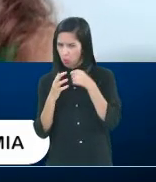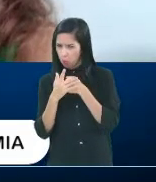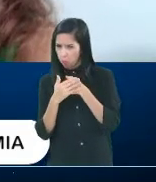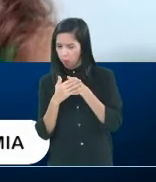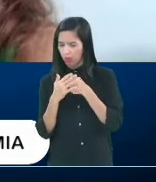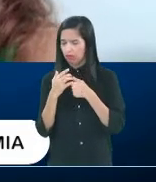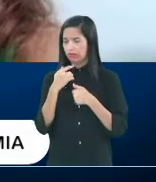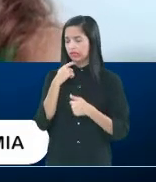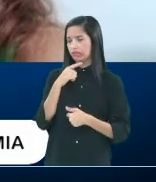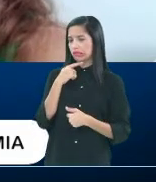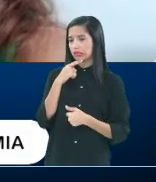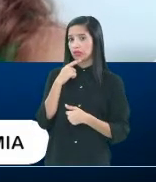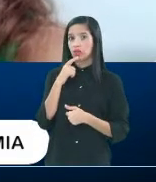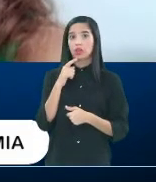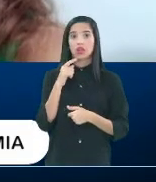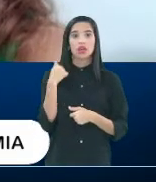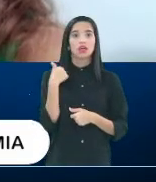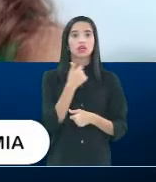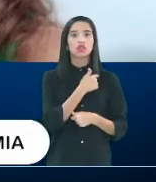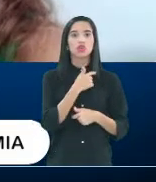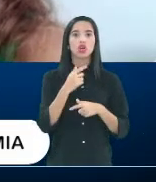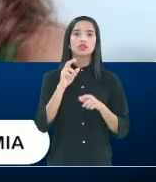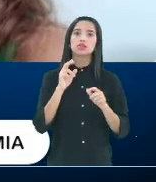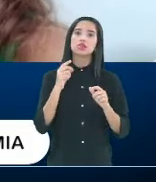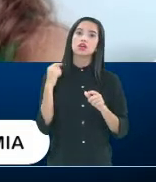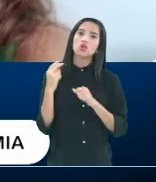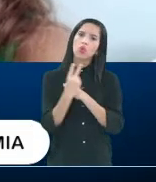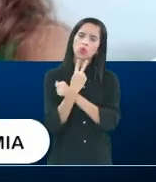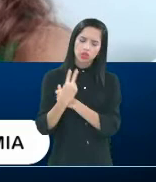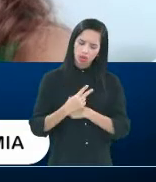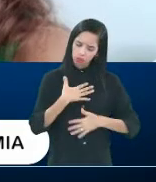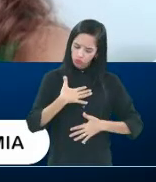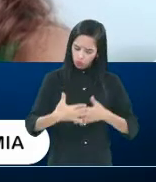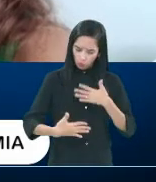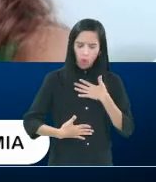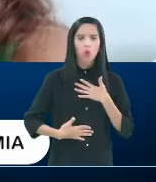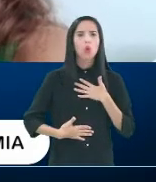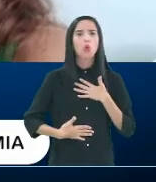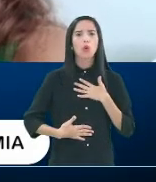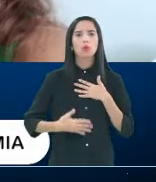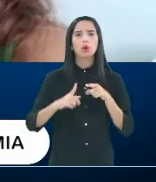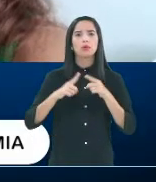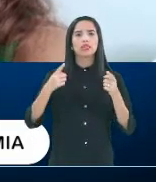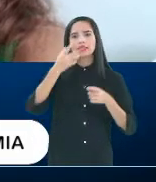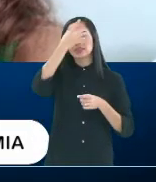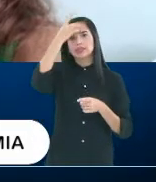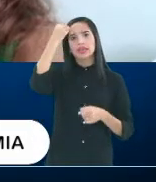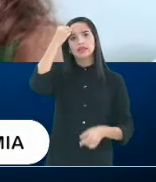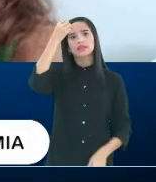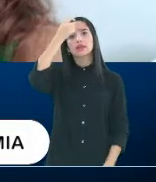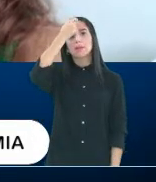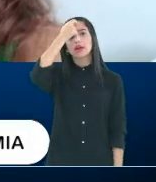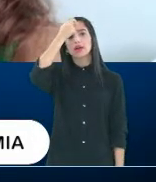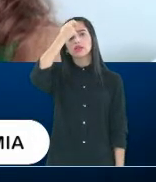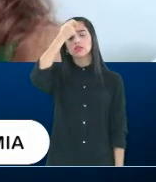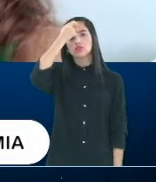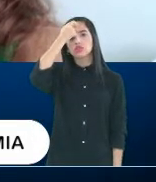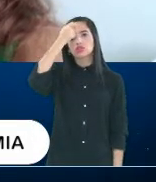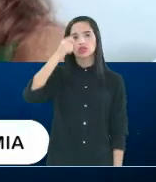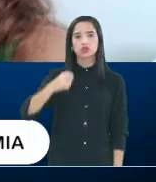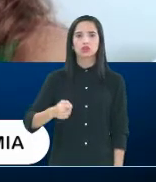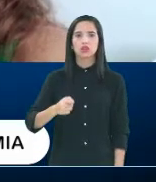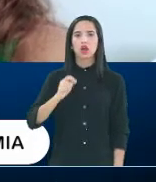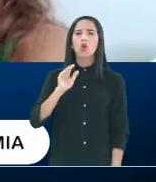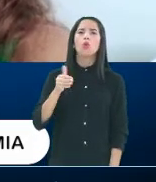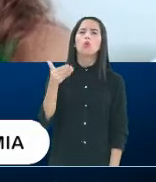cuidamos do idioto, do corpo físico, e esquecemos desse lado mental, mas, qual é o momento que deve